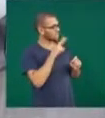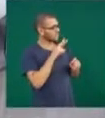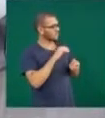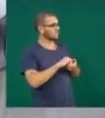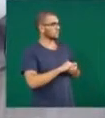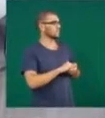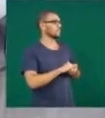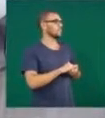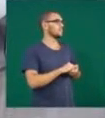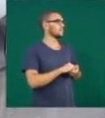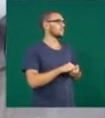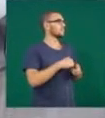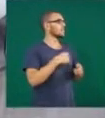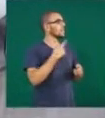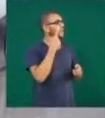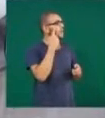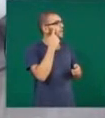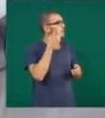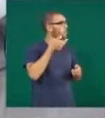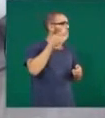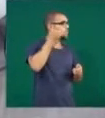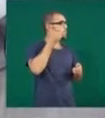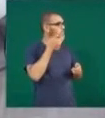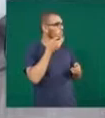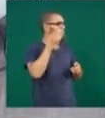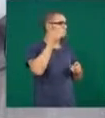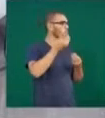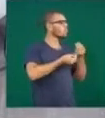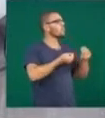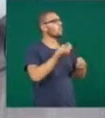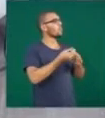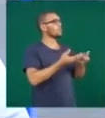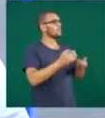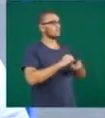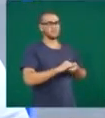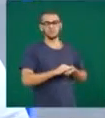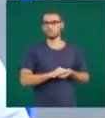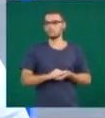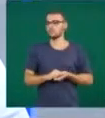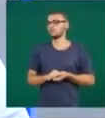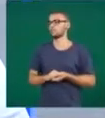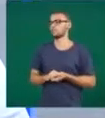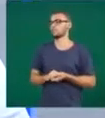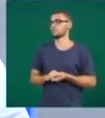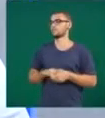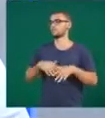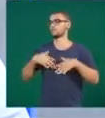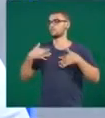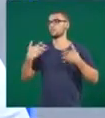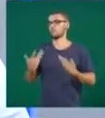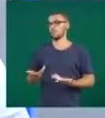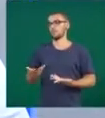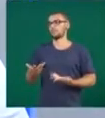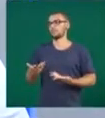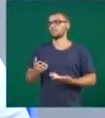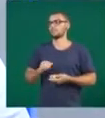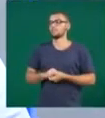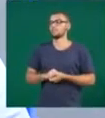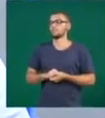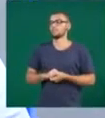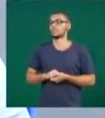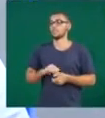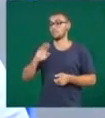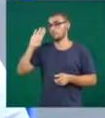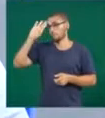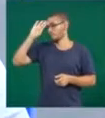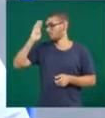E a questão da pressão ocular, afeta também? De que forma? Sim, sem dúvida. O principal